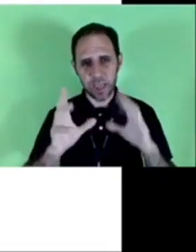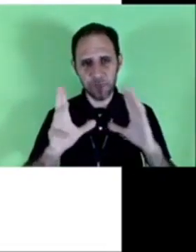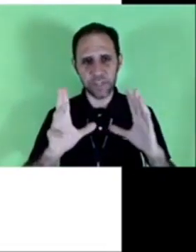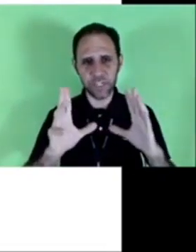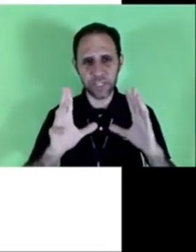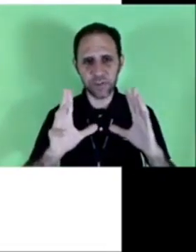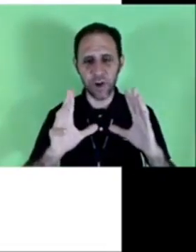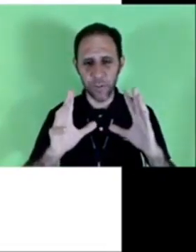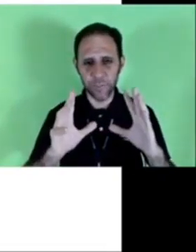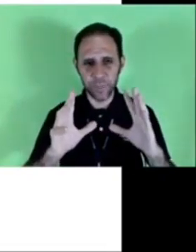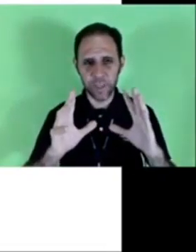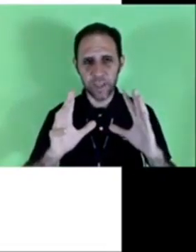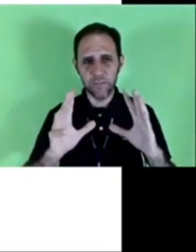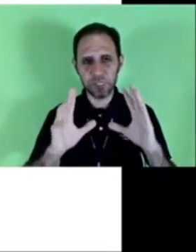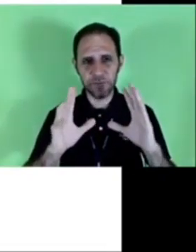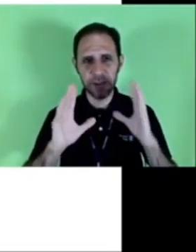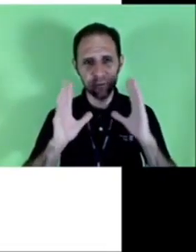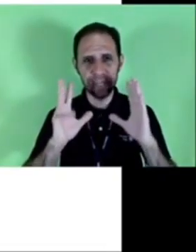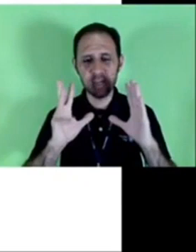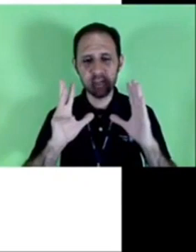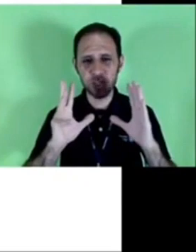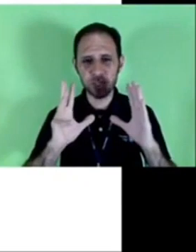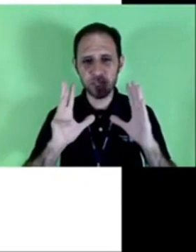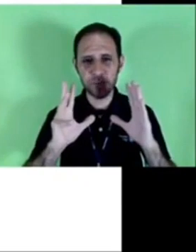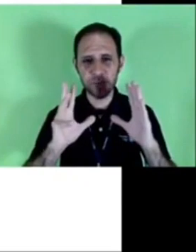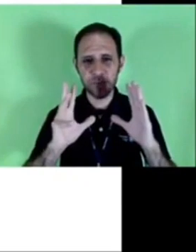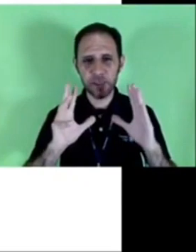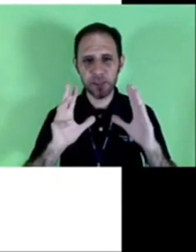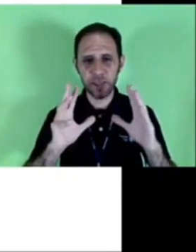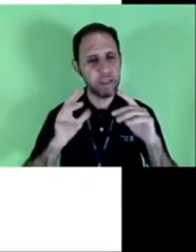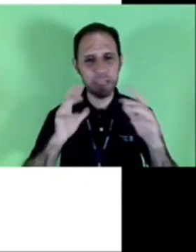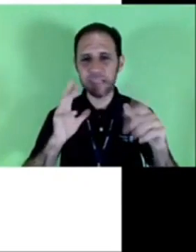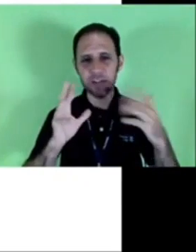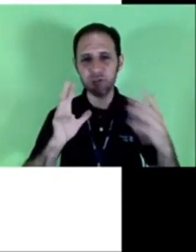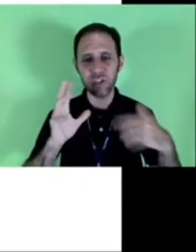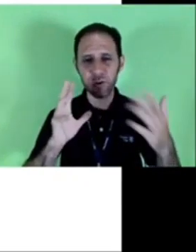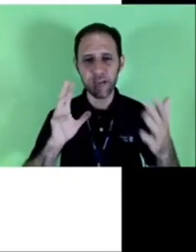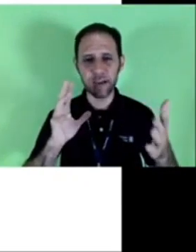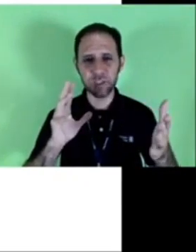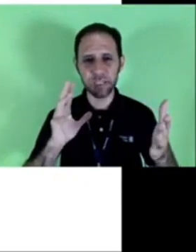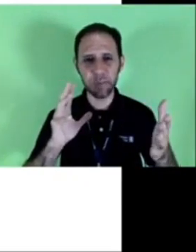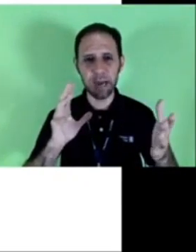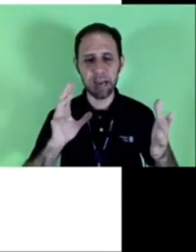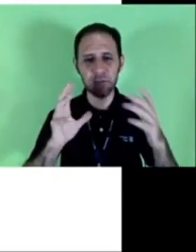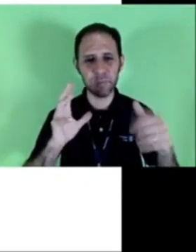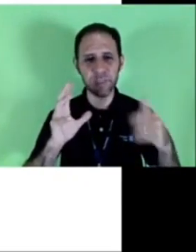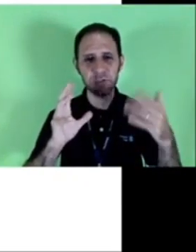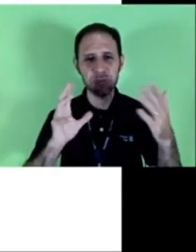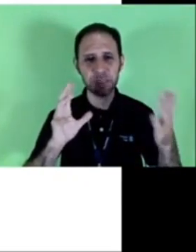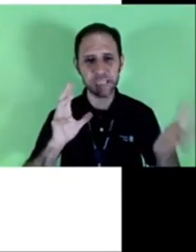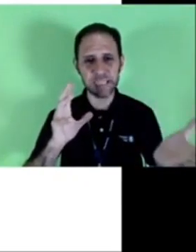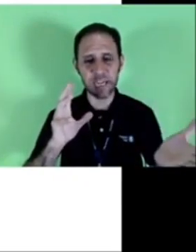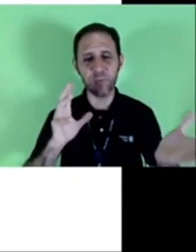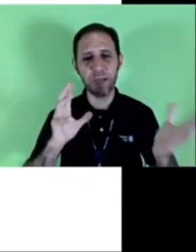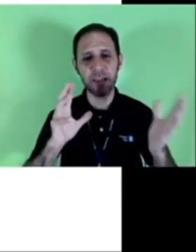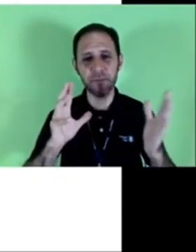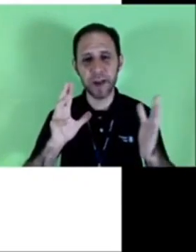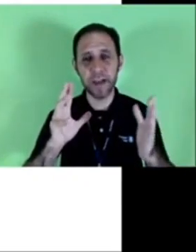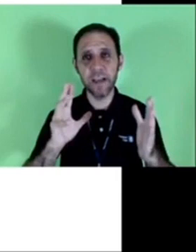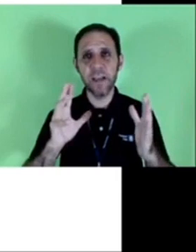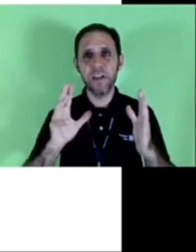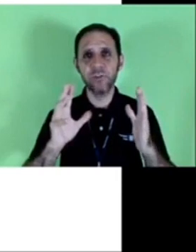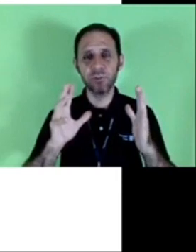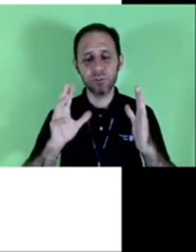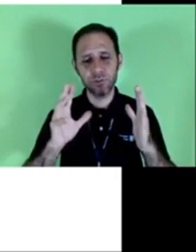imagina só você vai num dentista e está no seu horário de trabalho você precisa de um atestado para